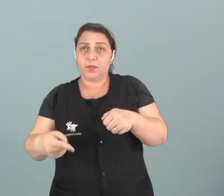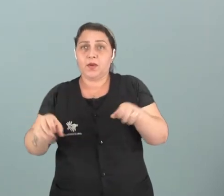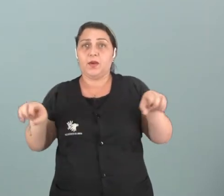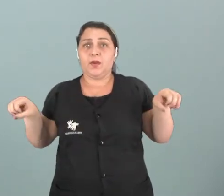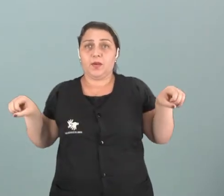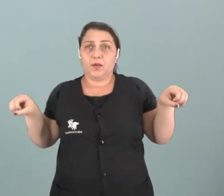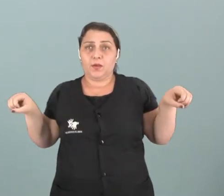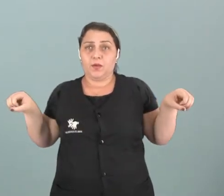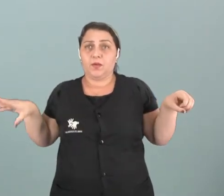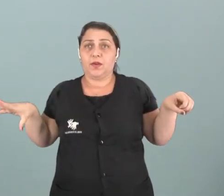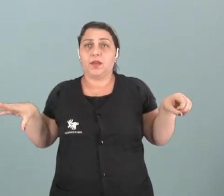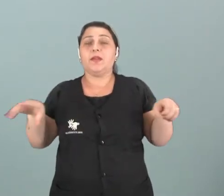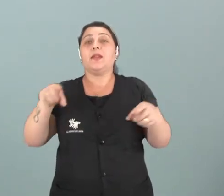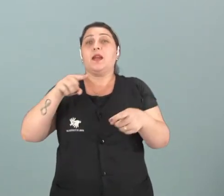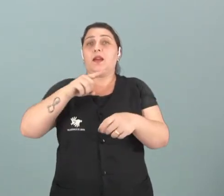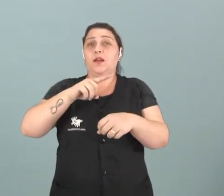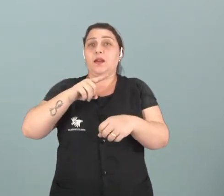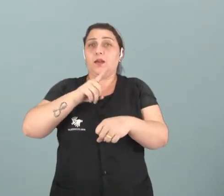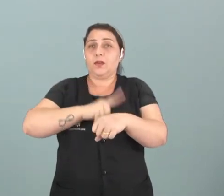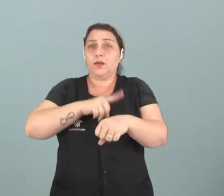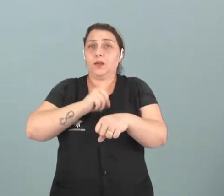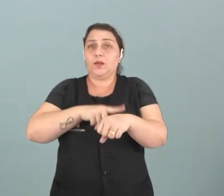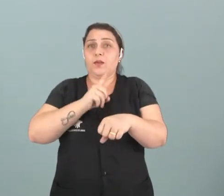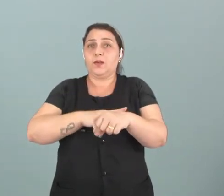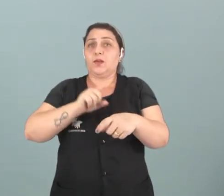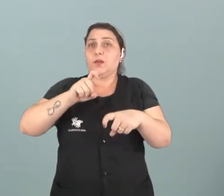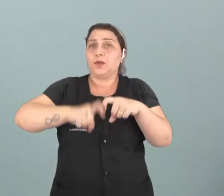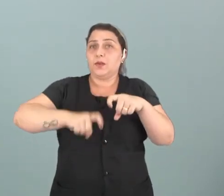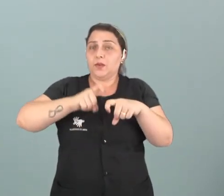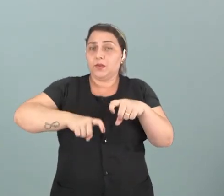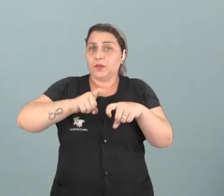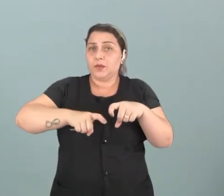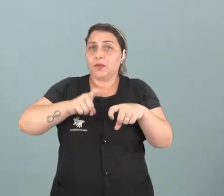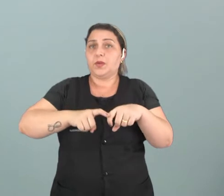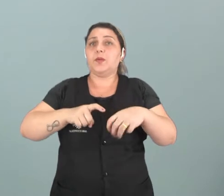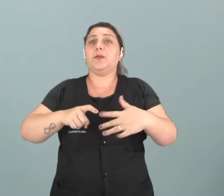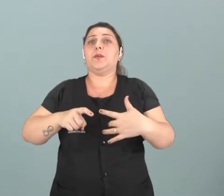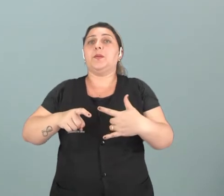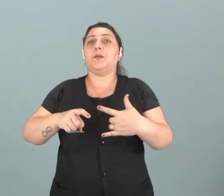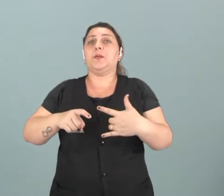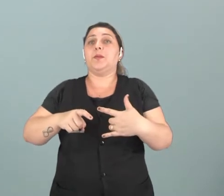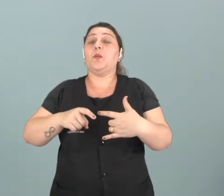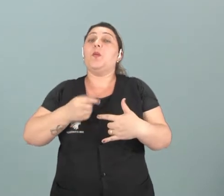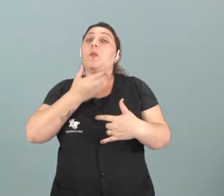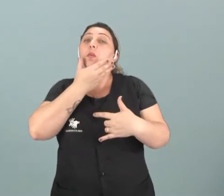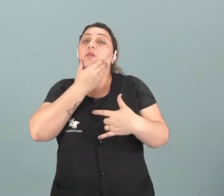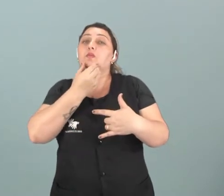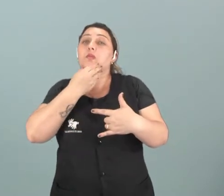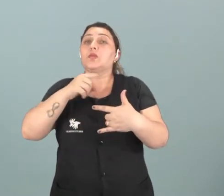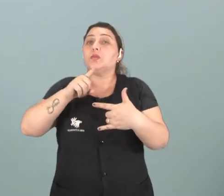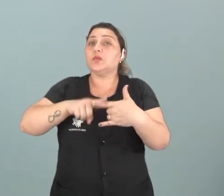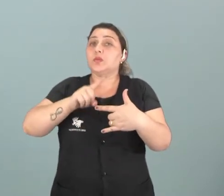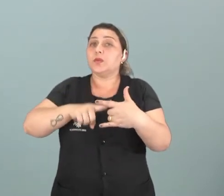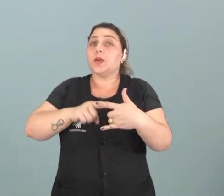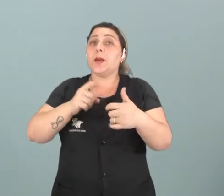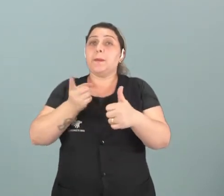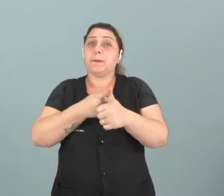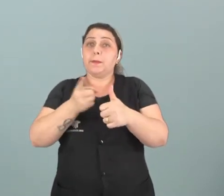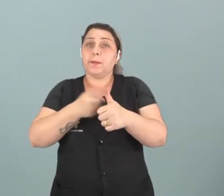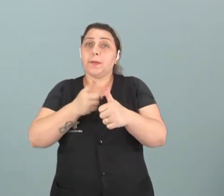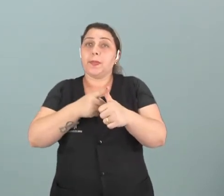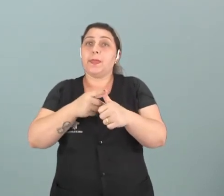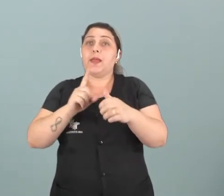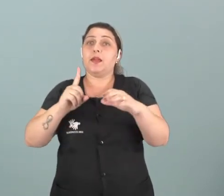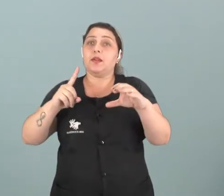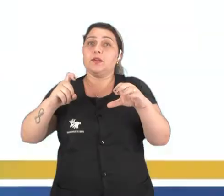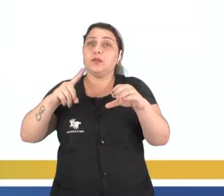liberado no ato sexual pelo aparelho reprodutor masculino, tá? Ele vai primeiro chegar na vagina, ele